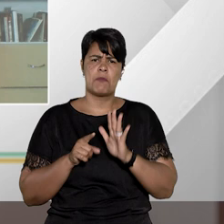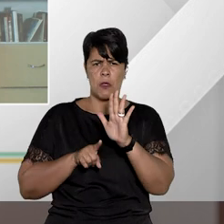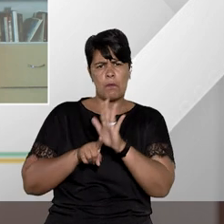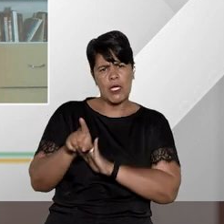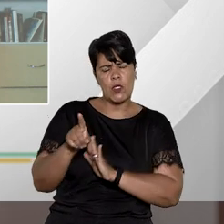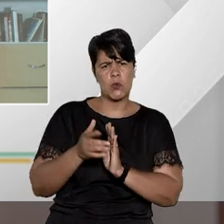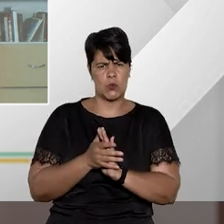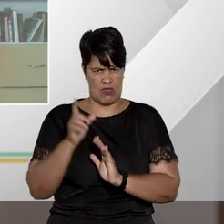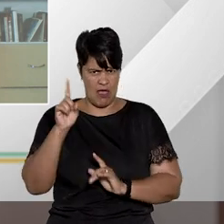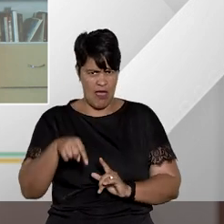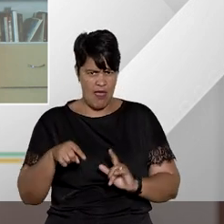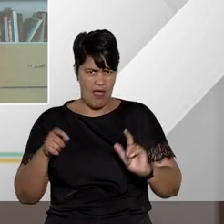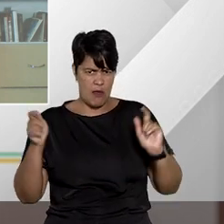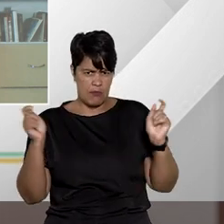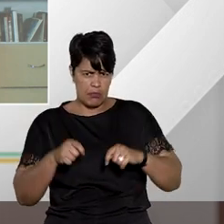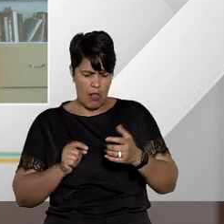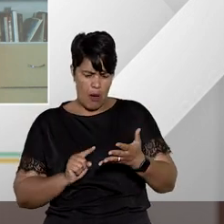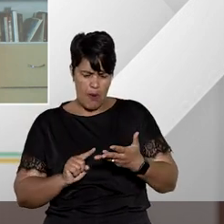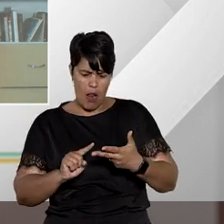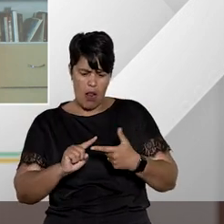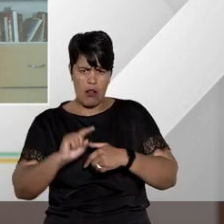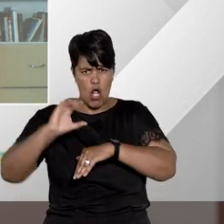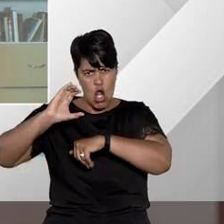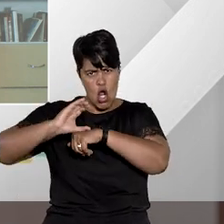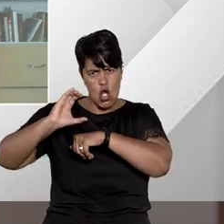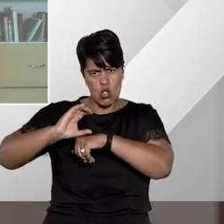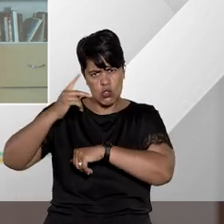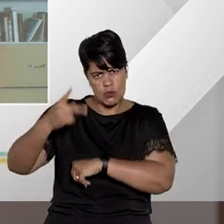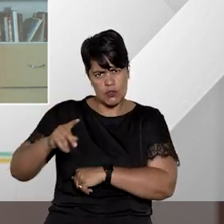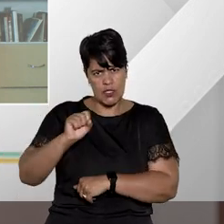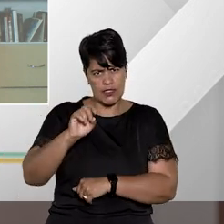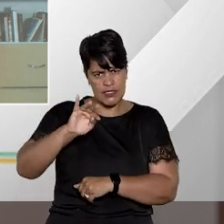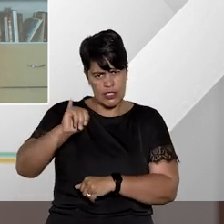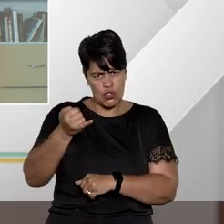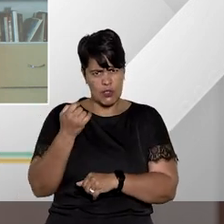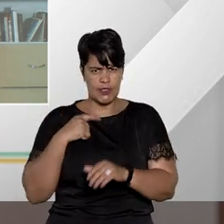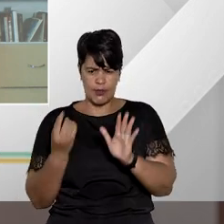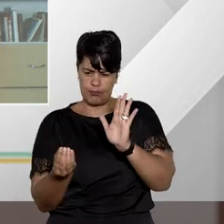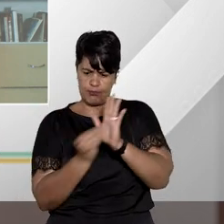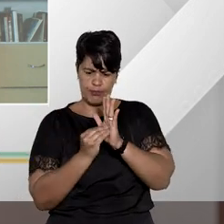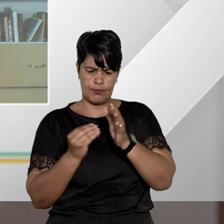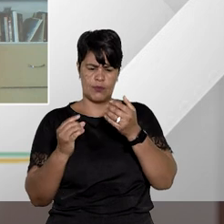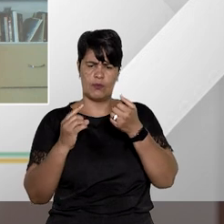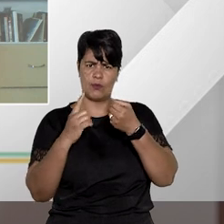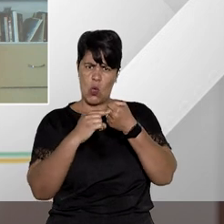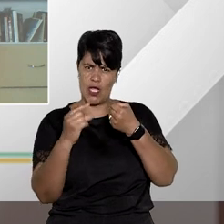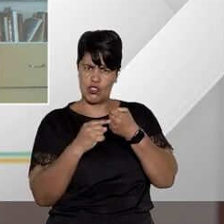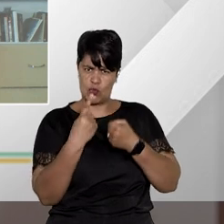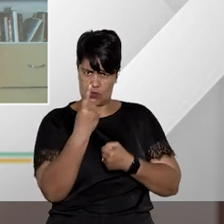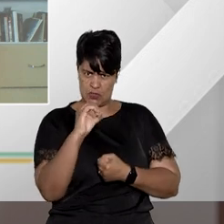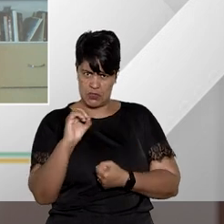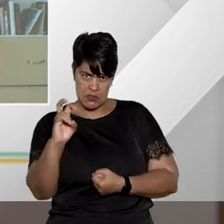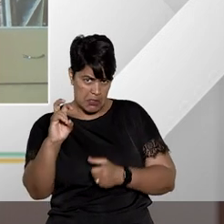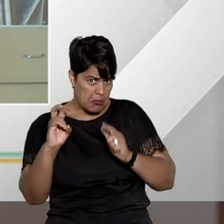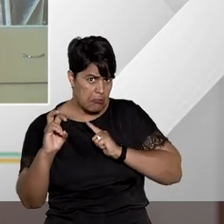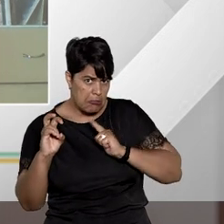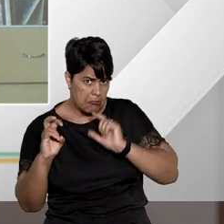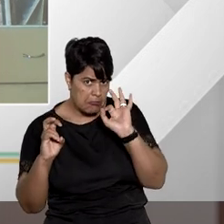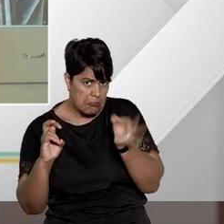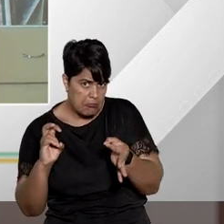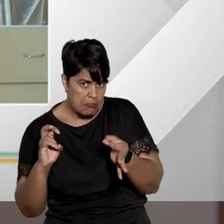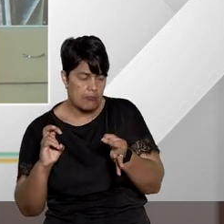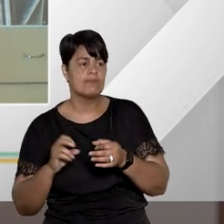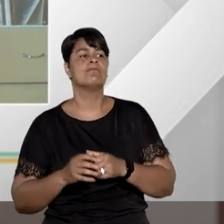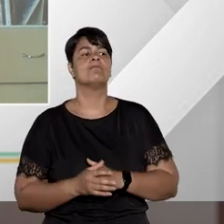as competências constitucionais atribuídas ao Tribunal e elencadas no artigo 105? Tem. No caso de foro por